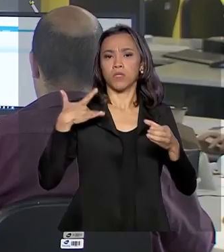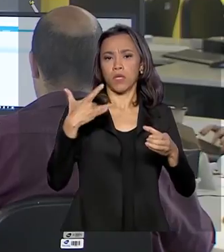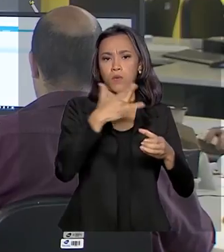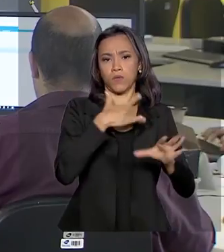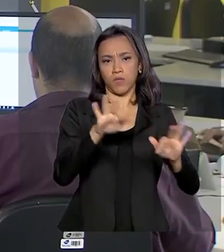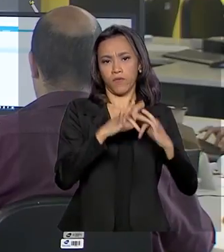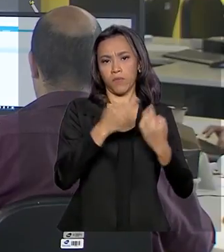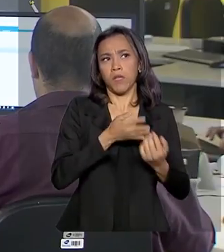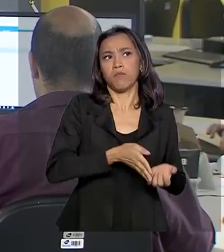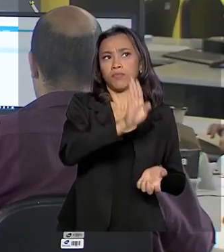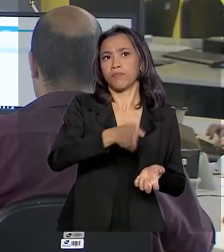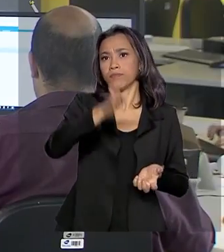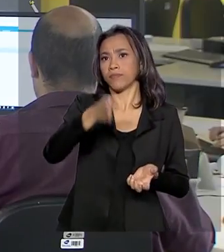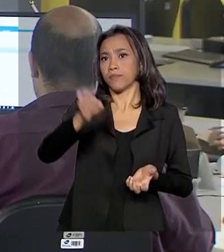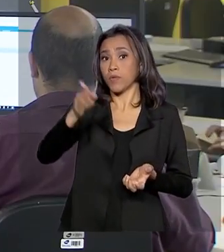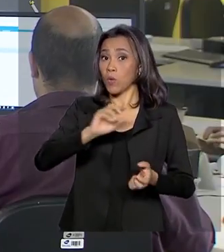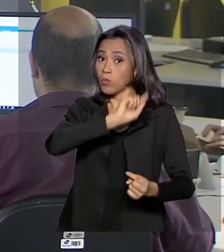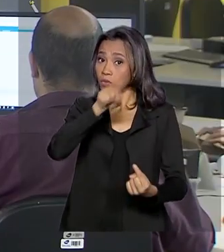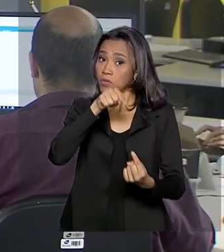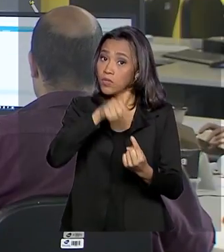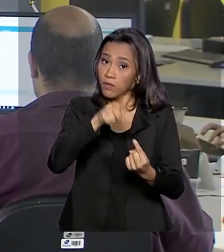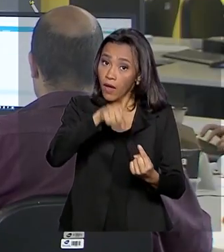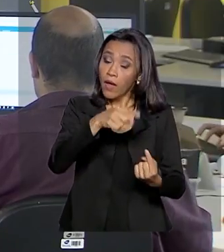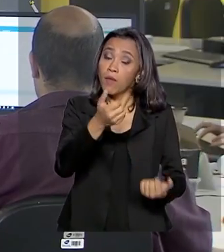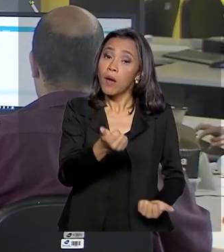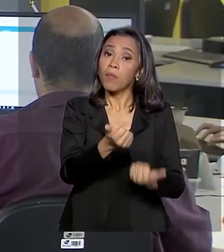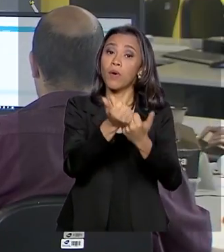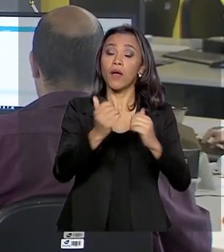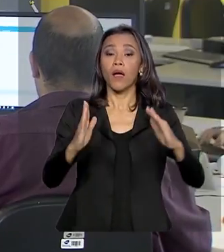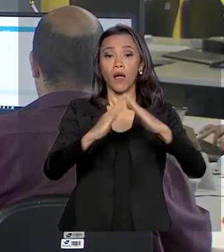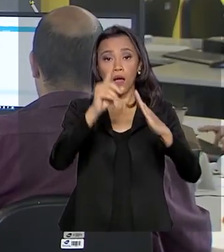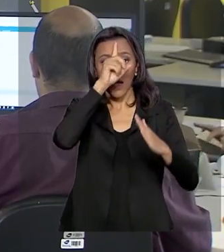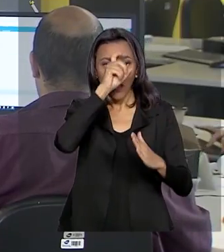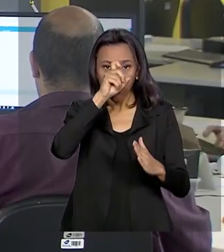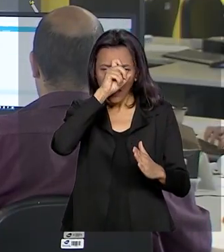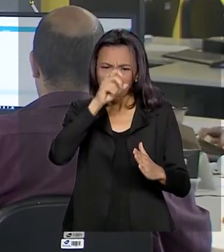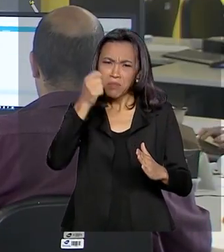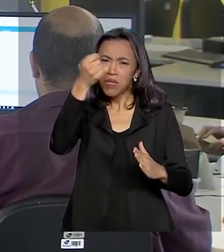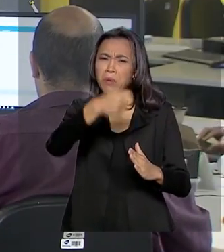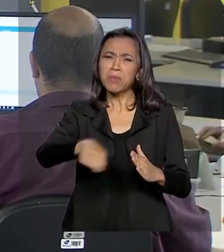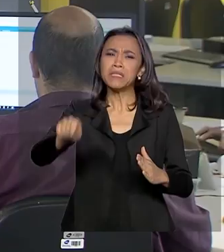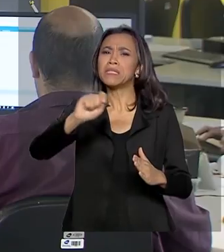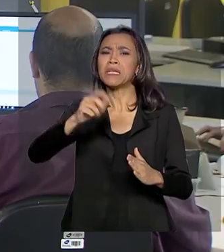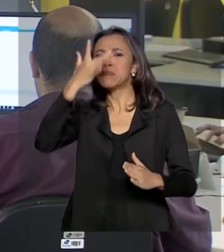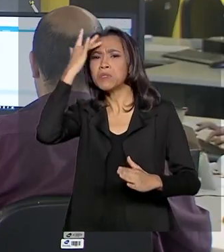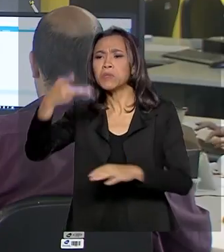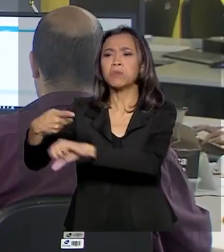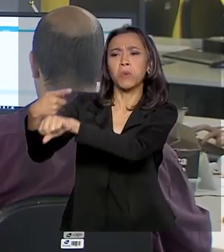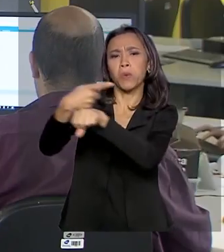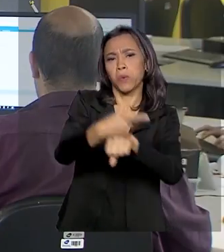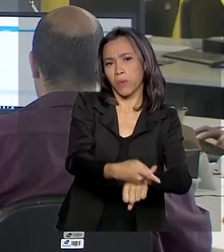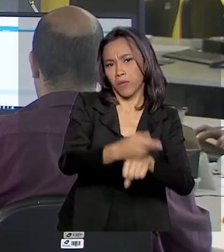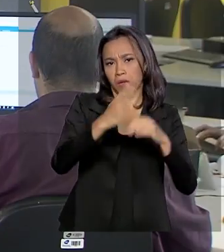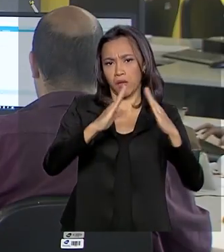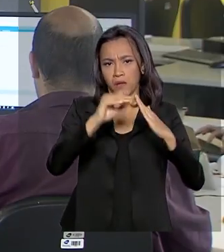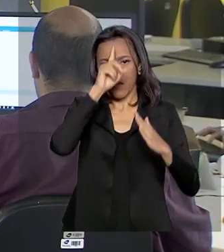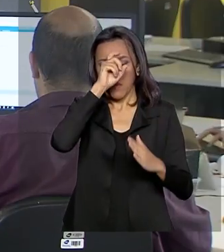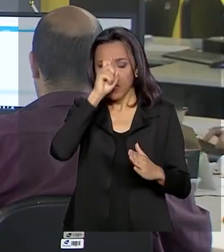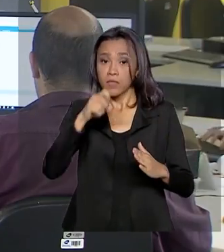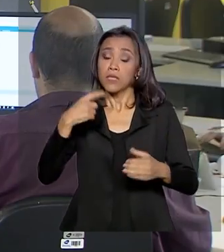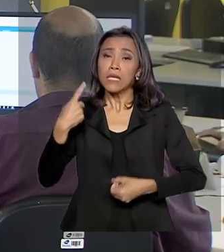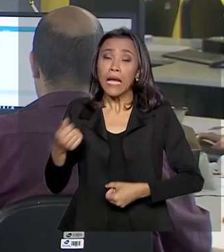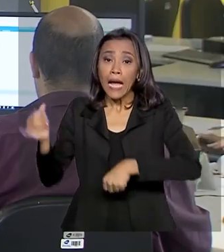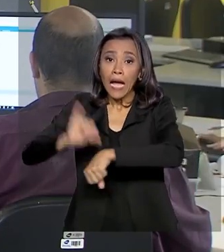é fortalecer o atendimento nos postos de saúde, evitando buscas desnecessárias aos hospitais. Capitais e grandes centros